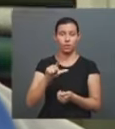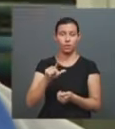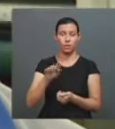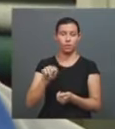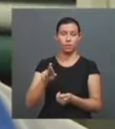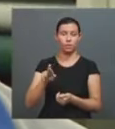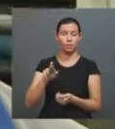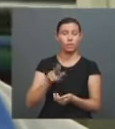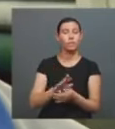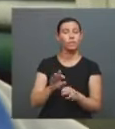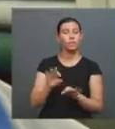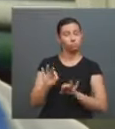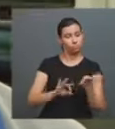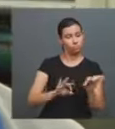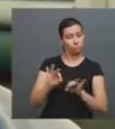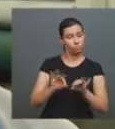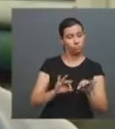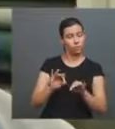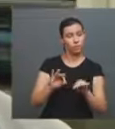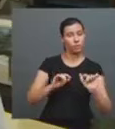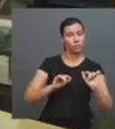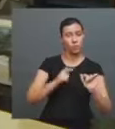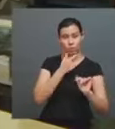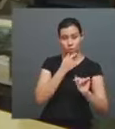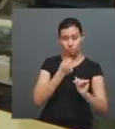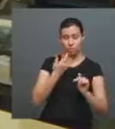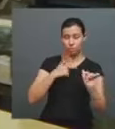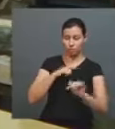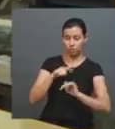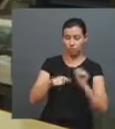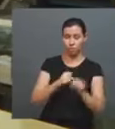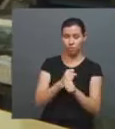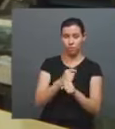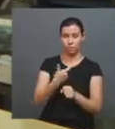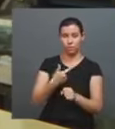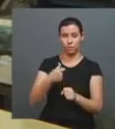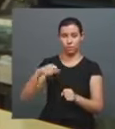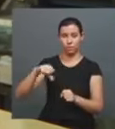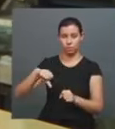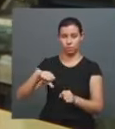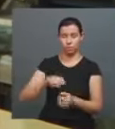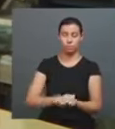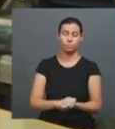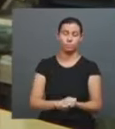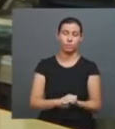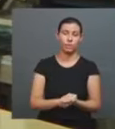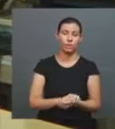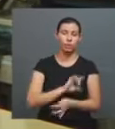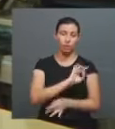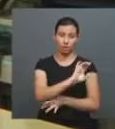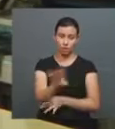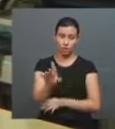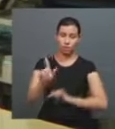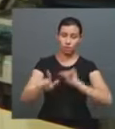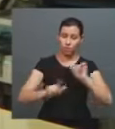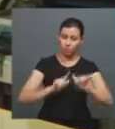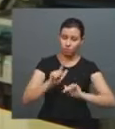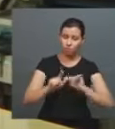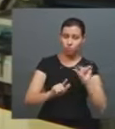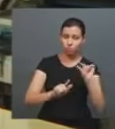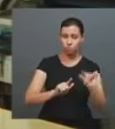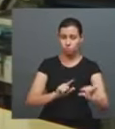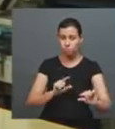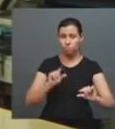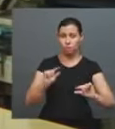na gráfica da UFO há 29 anos. Cada um dá um pouquinho daquilo assim, para a gente chegar nesse produto final, que é o livro.